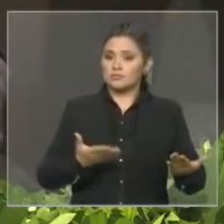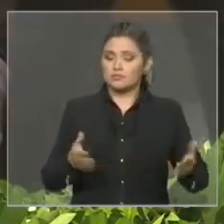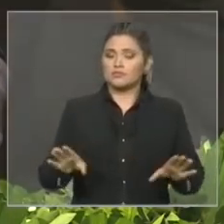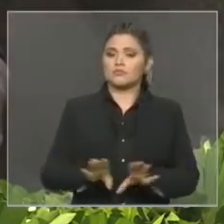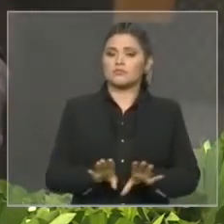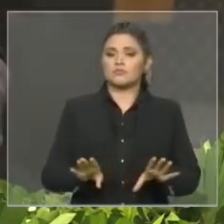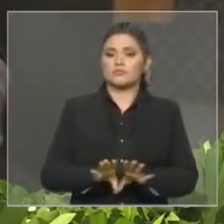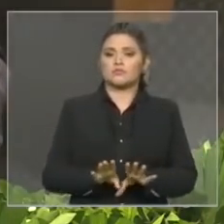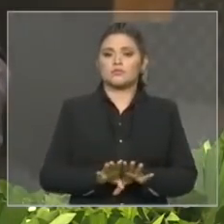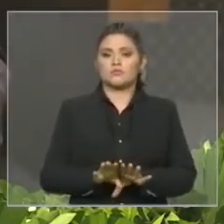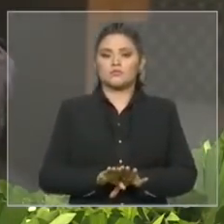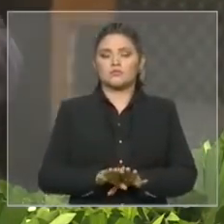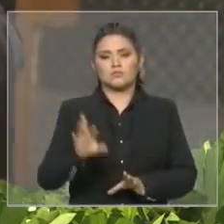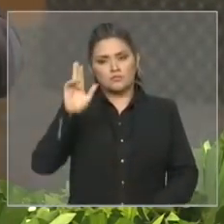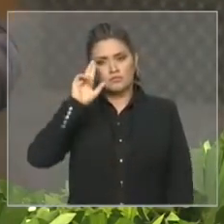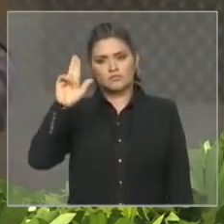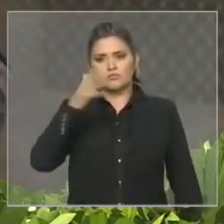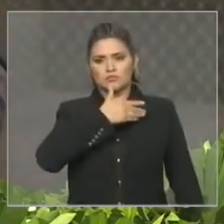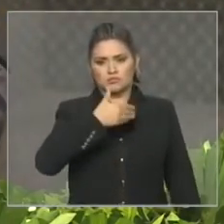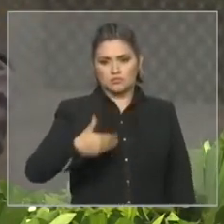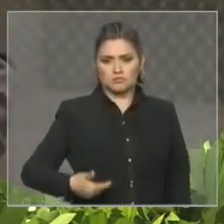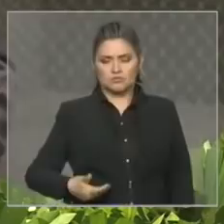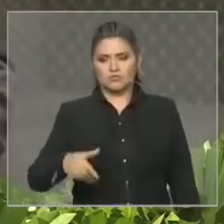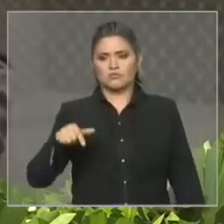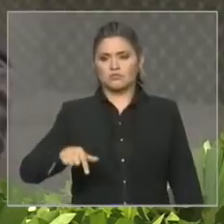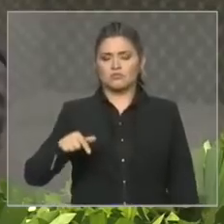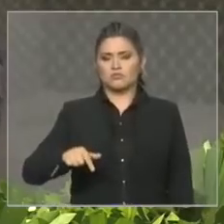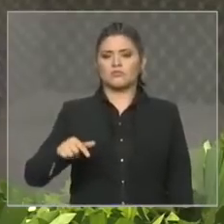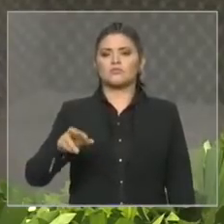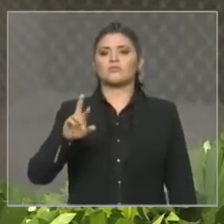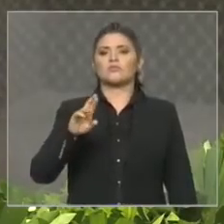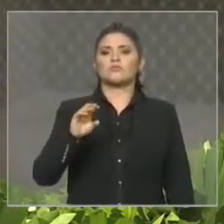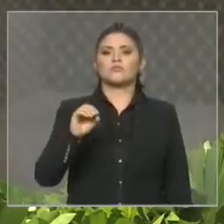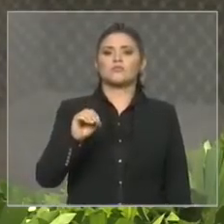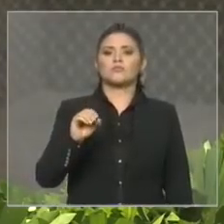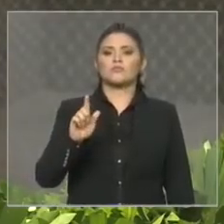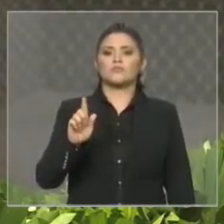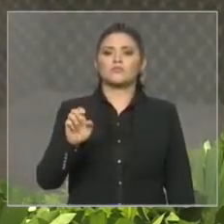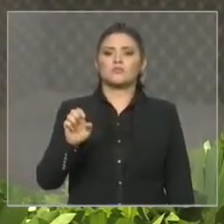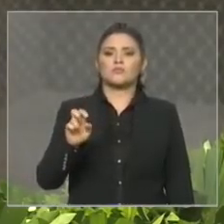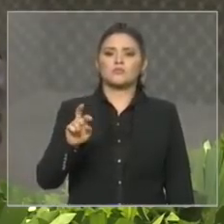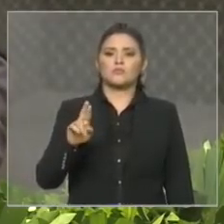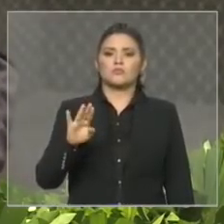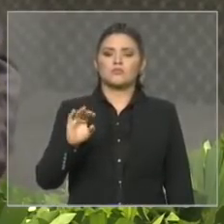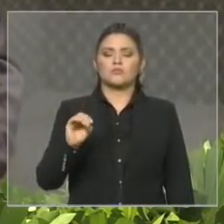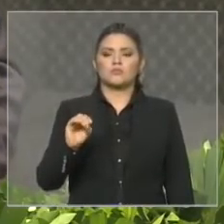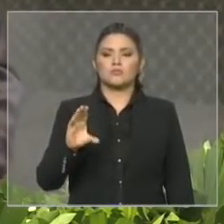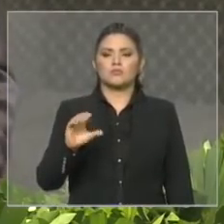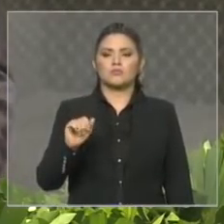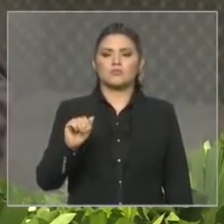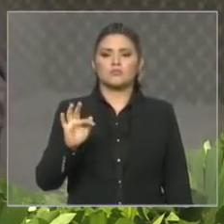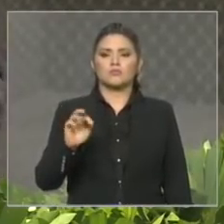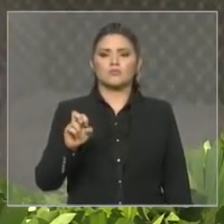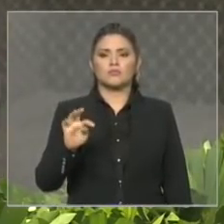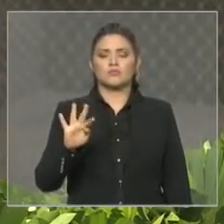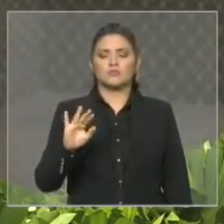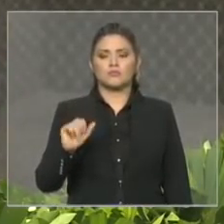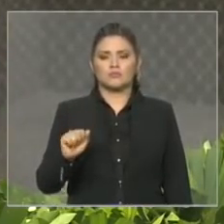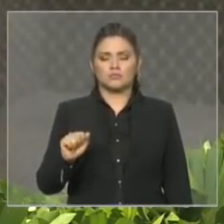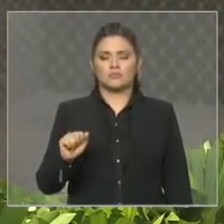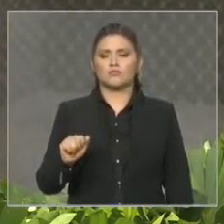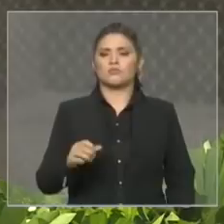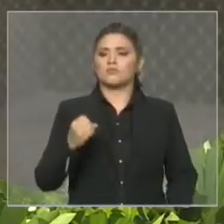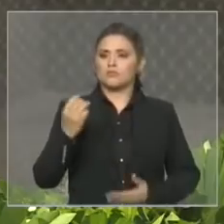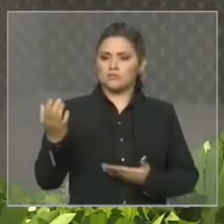estimado líder do governo nessa casa, o deputado Rogério Cafeteira. Quero cumprimentar todas as demais ilustres